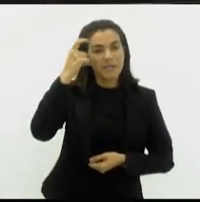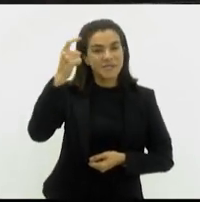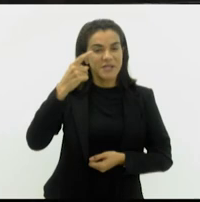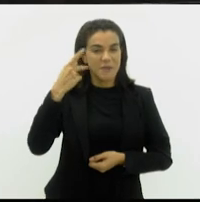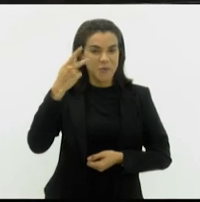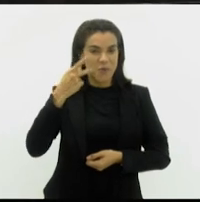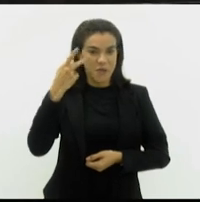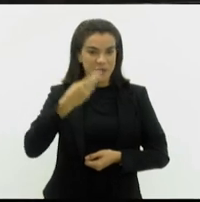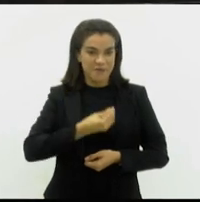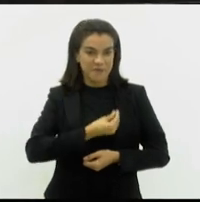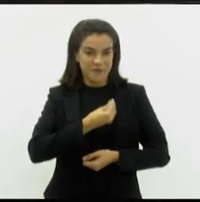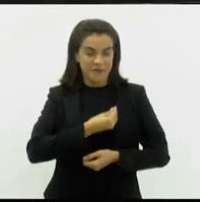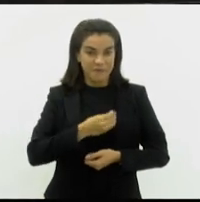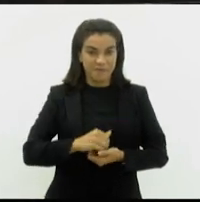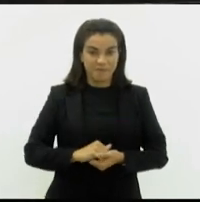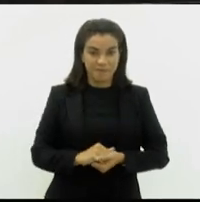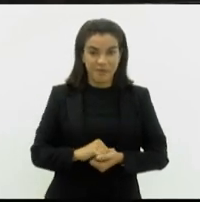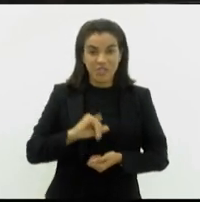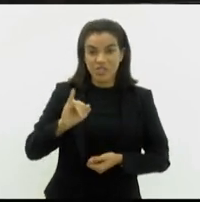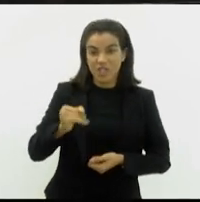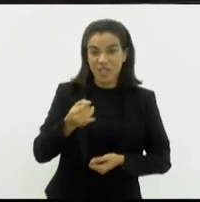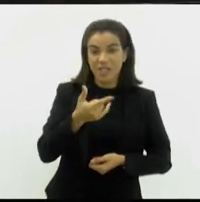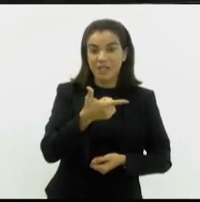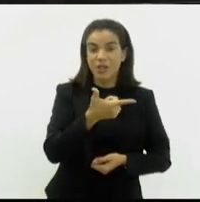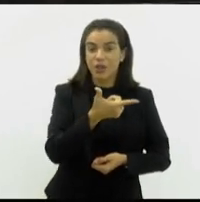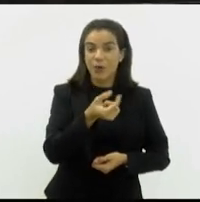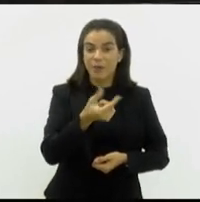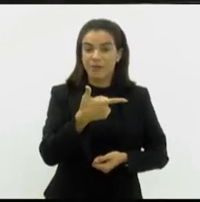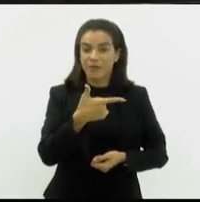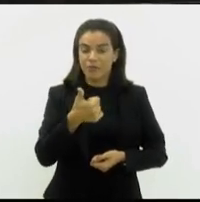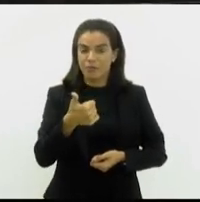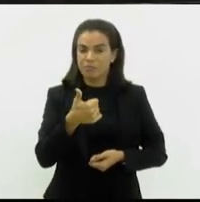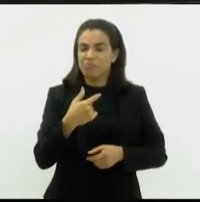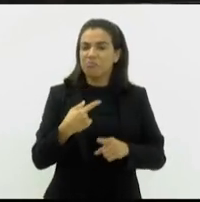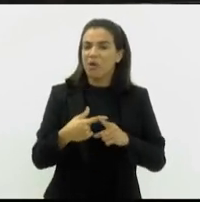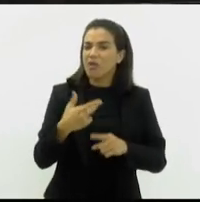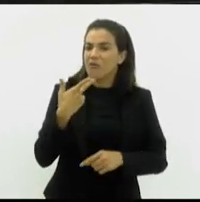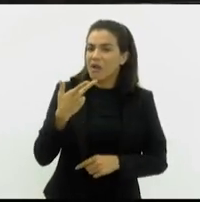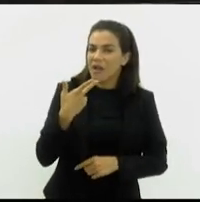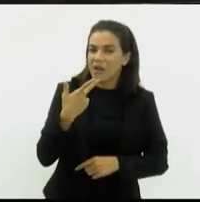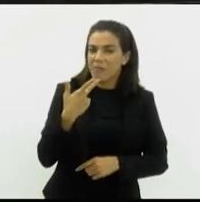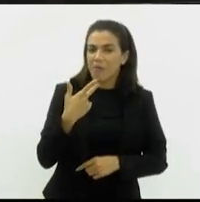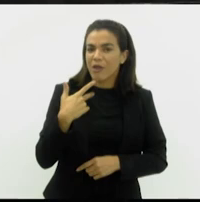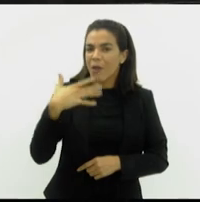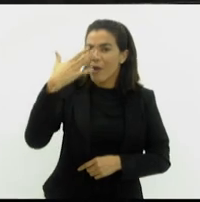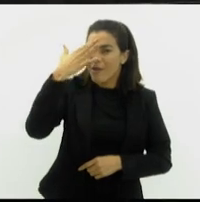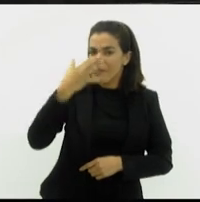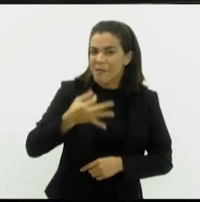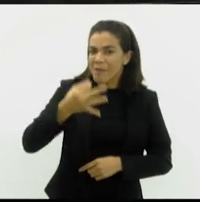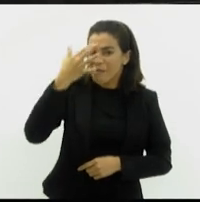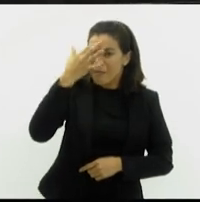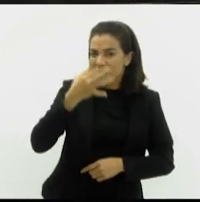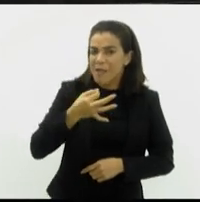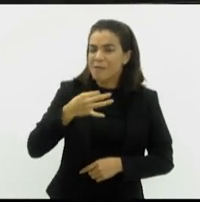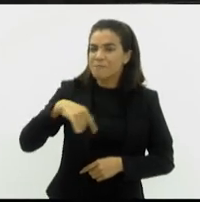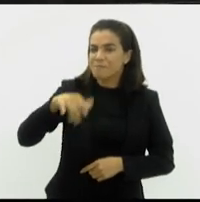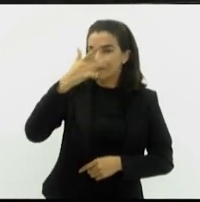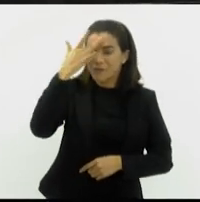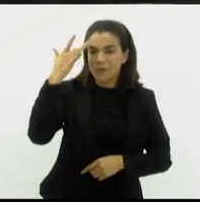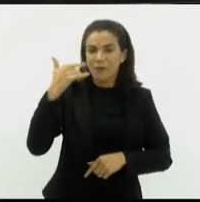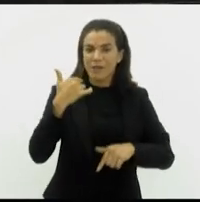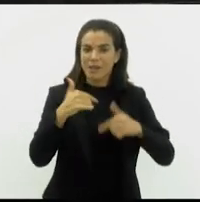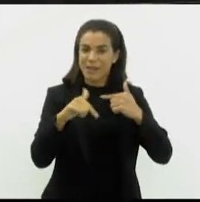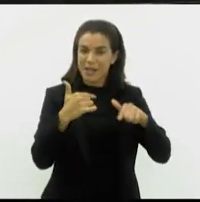de 2021. Mas por que eu estou falando isso? Porque cada vez mais que eu entendo a realidade dos nossos heróis da segurança pública, mais